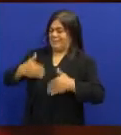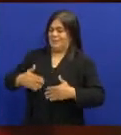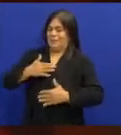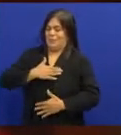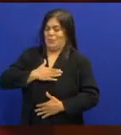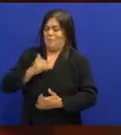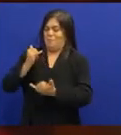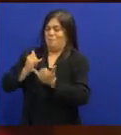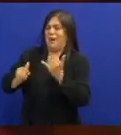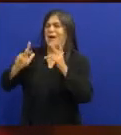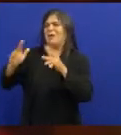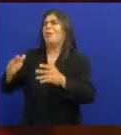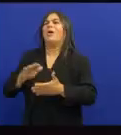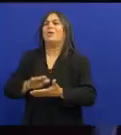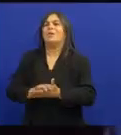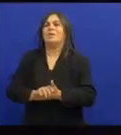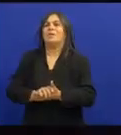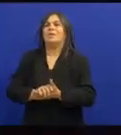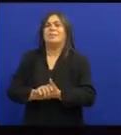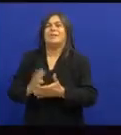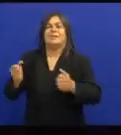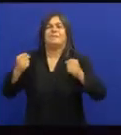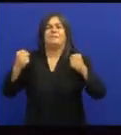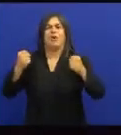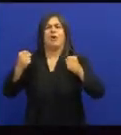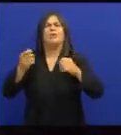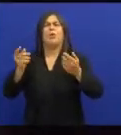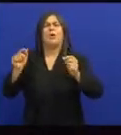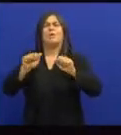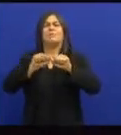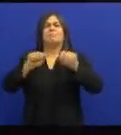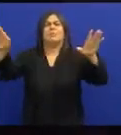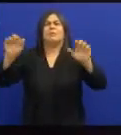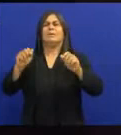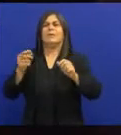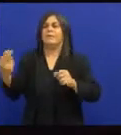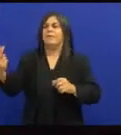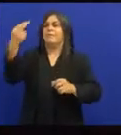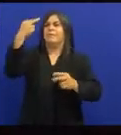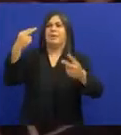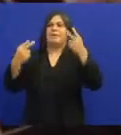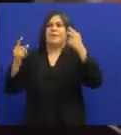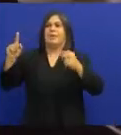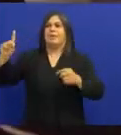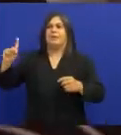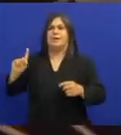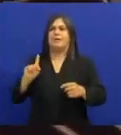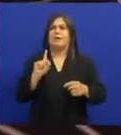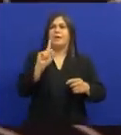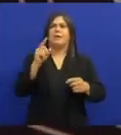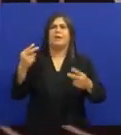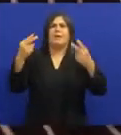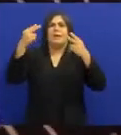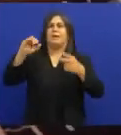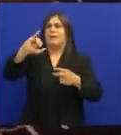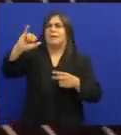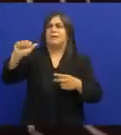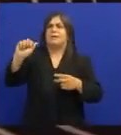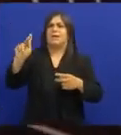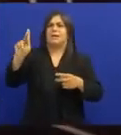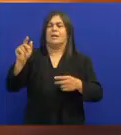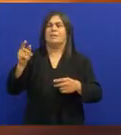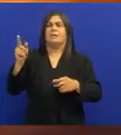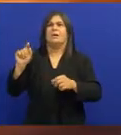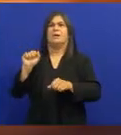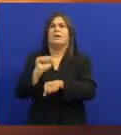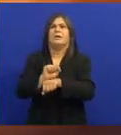Um pouco da estética de Jacques Mas como a imagem do Jacques É muito forte O pessoal quando vê Que vai aparecer um personagem Que tem o nome Jacques